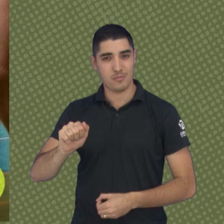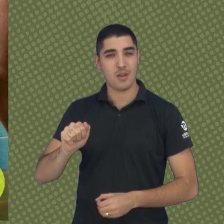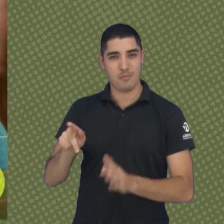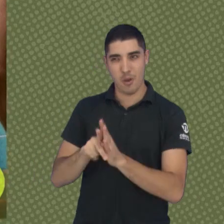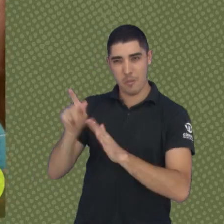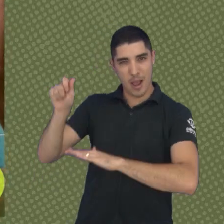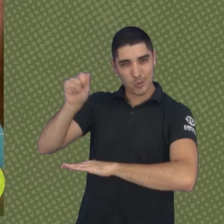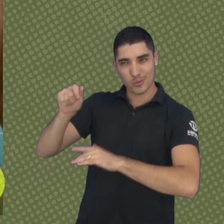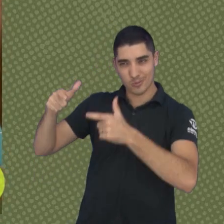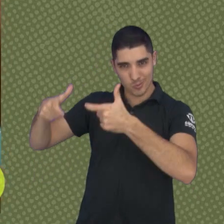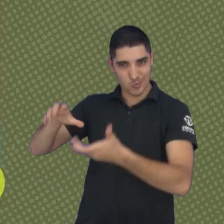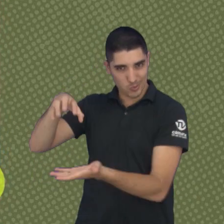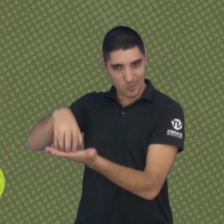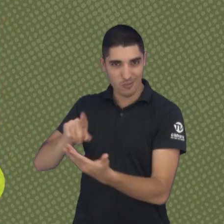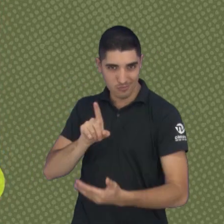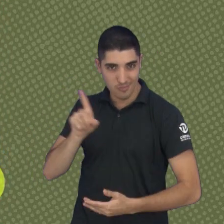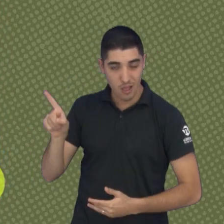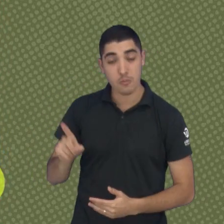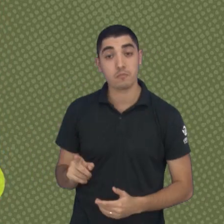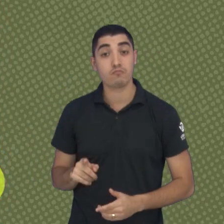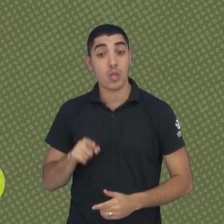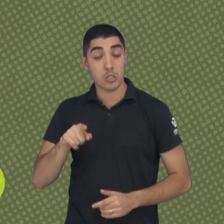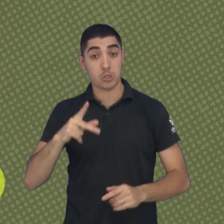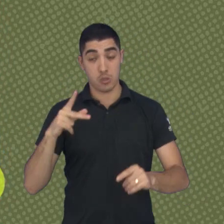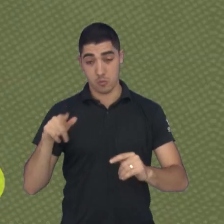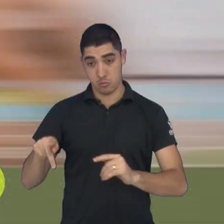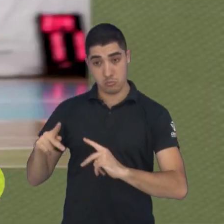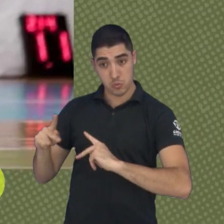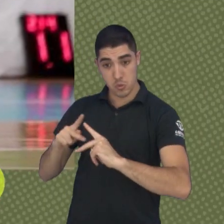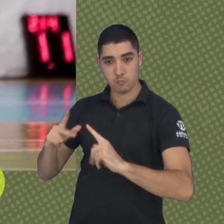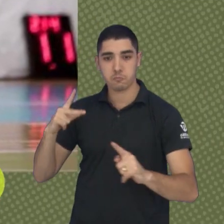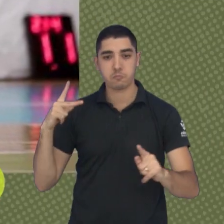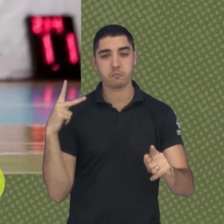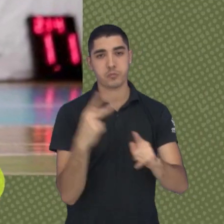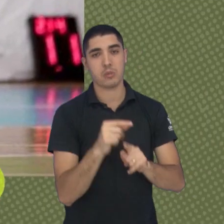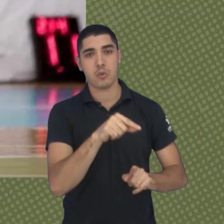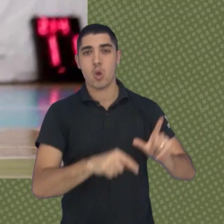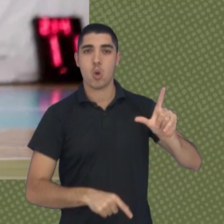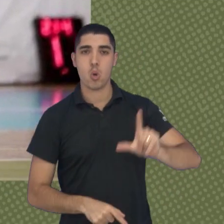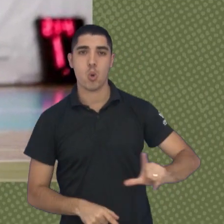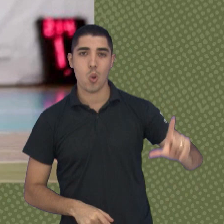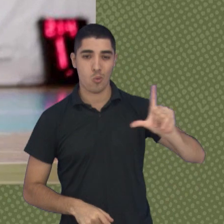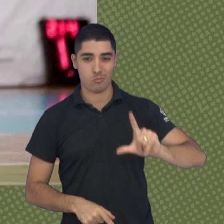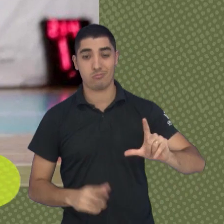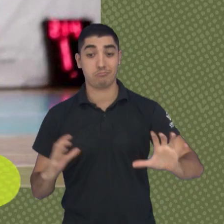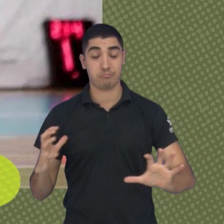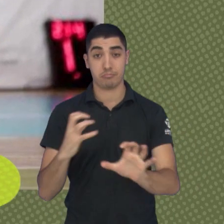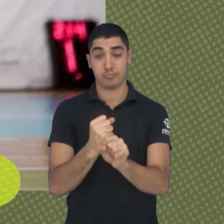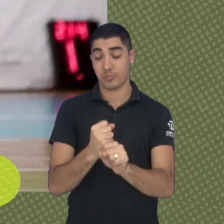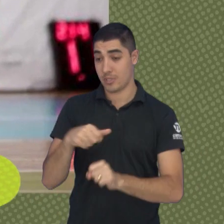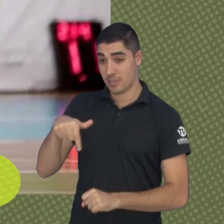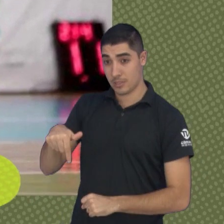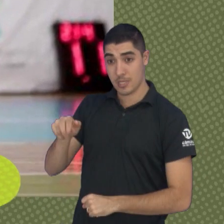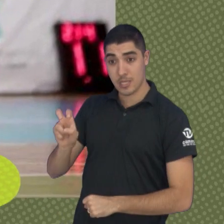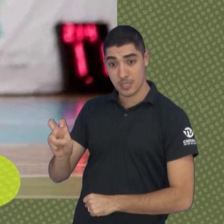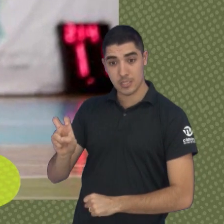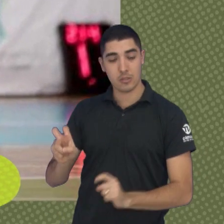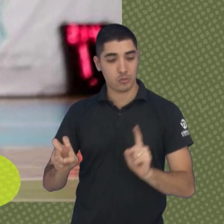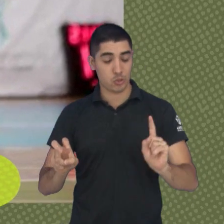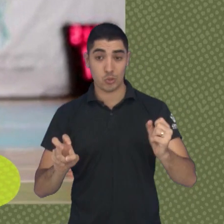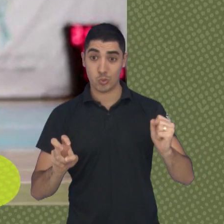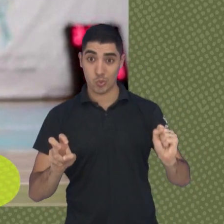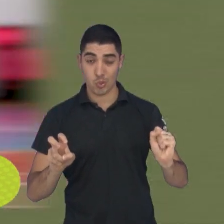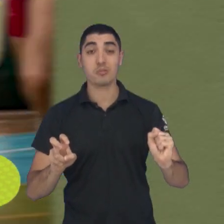mesmo, lá em Criciúma, São José venceu Londrina por 75 a 18 dando o primeiro passo em busca do bicampeonato